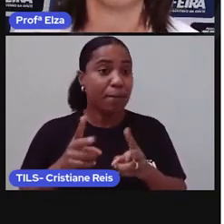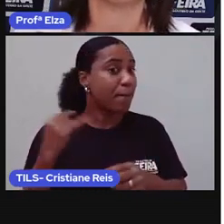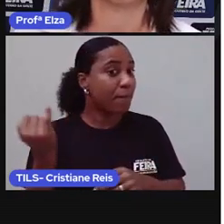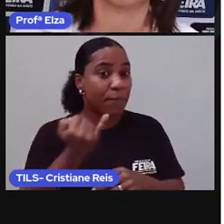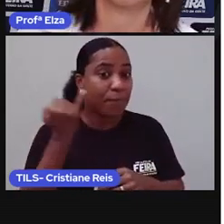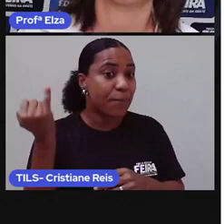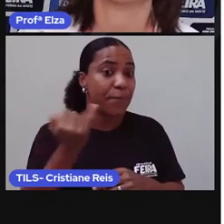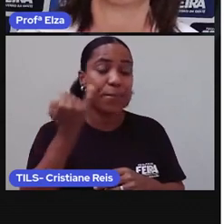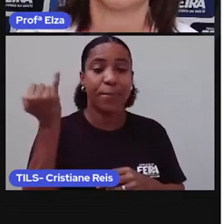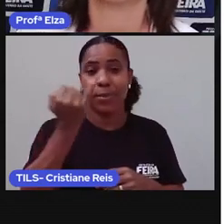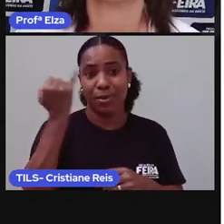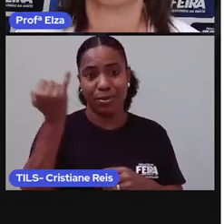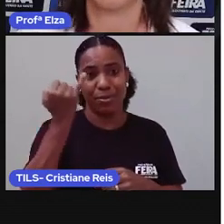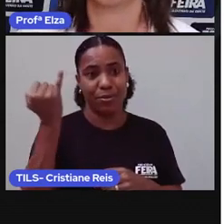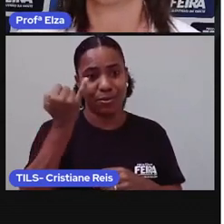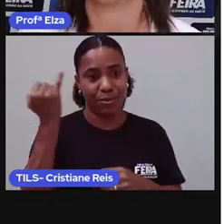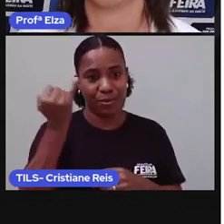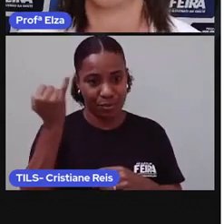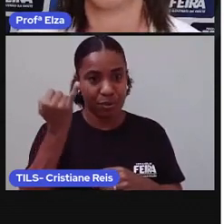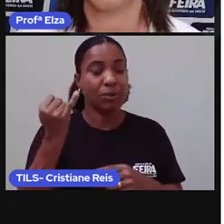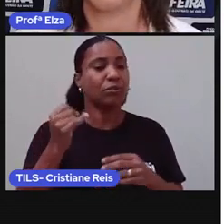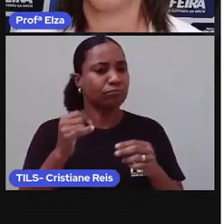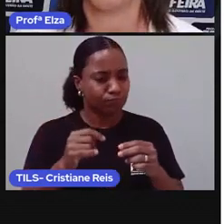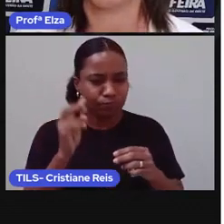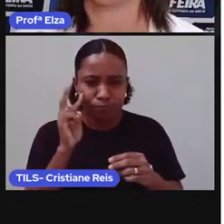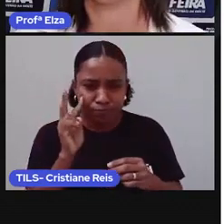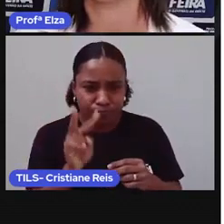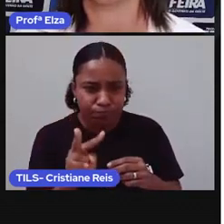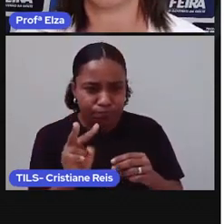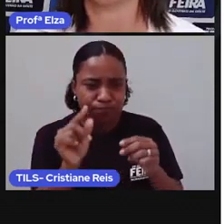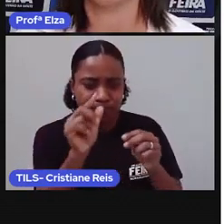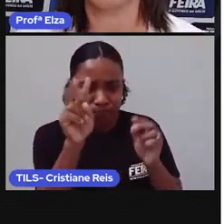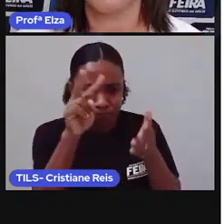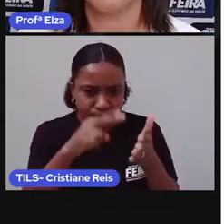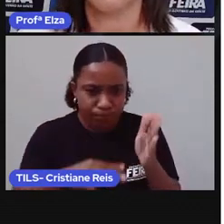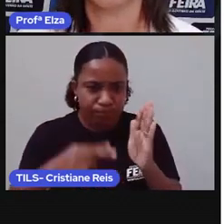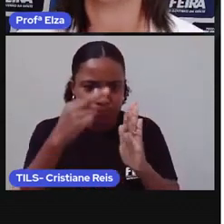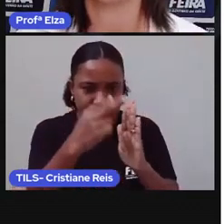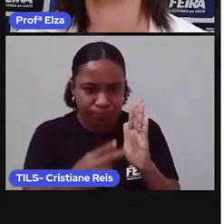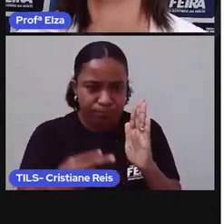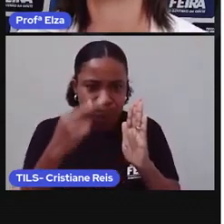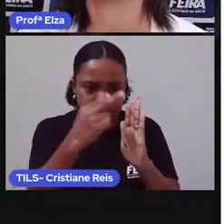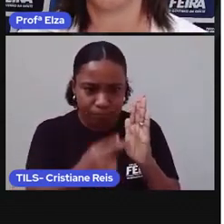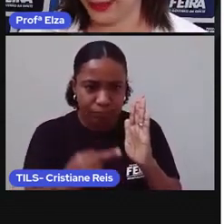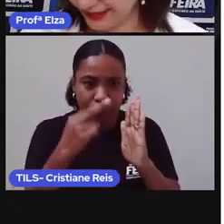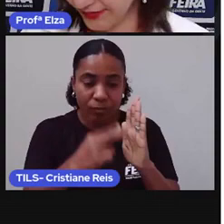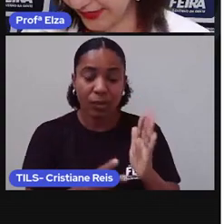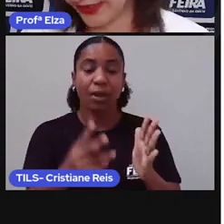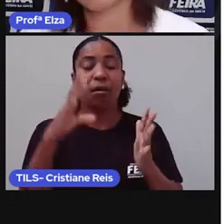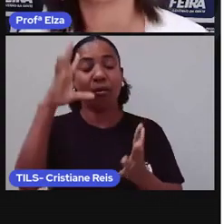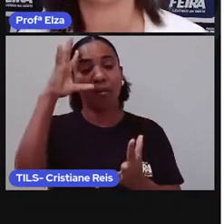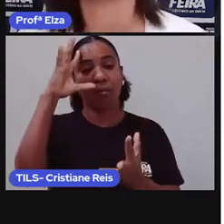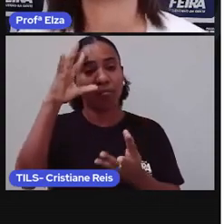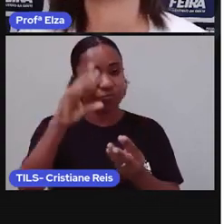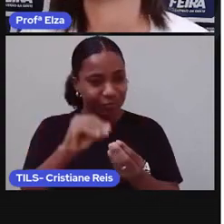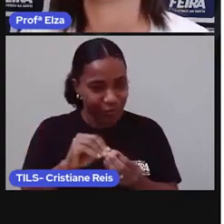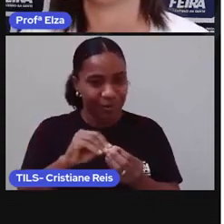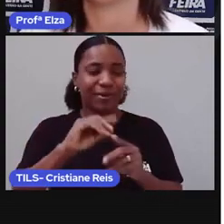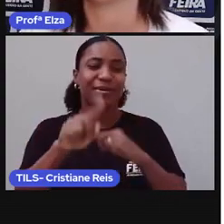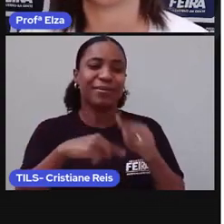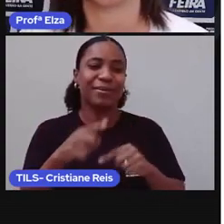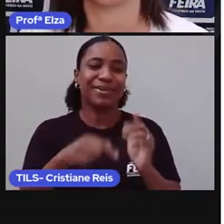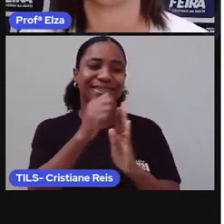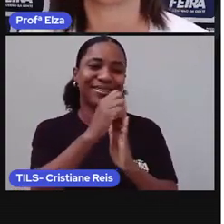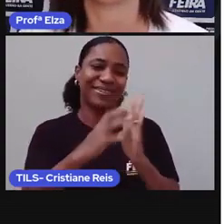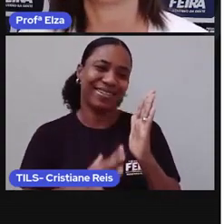nós lermos esses enunciados mais de uma vez, para que a gente garanta que vai conseguir ter sucesso na realização